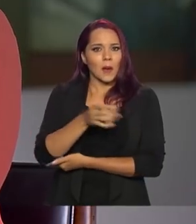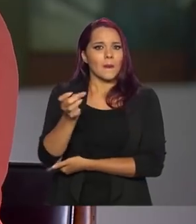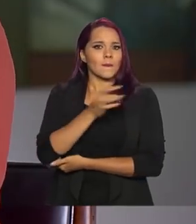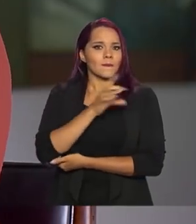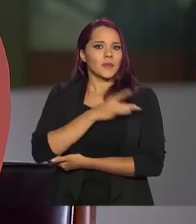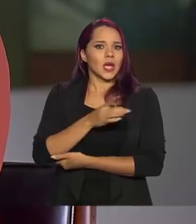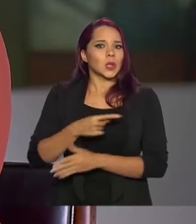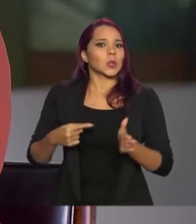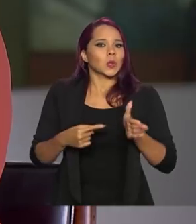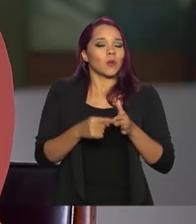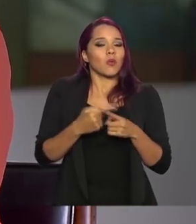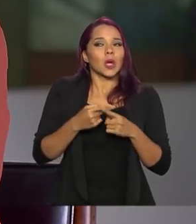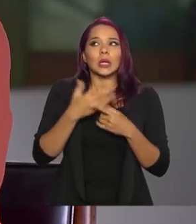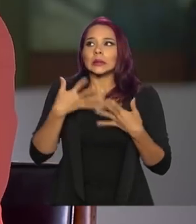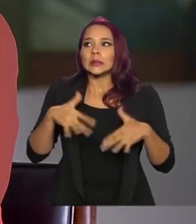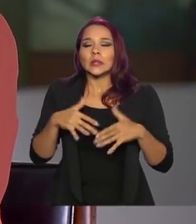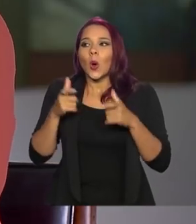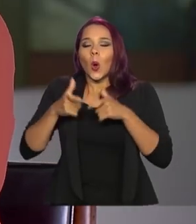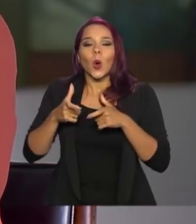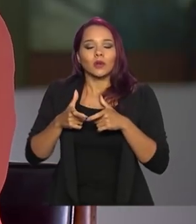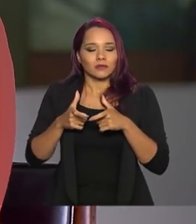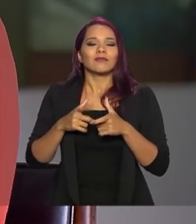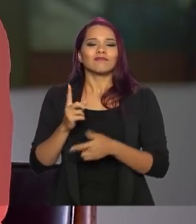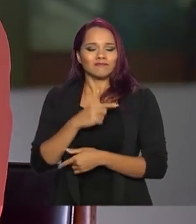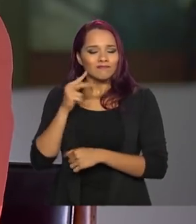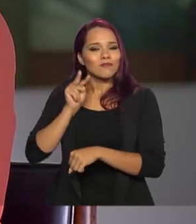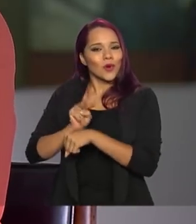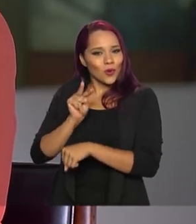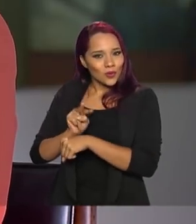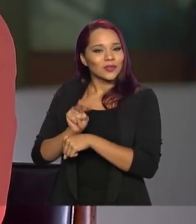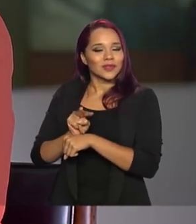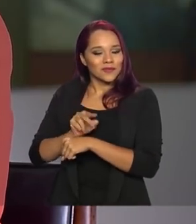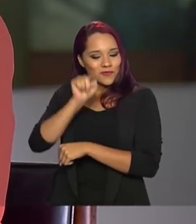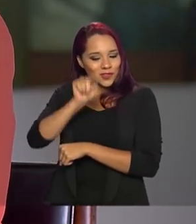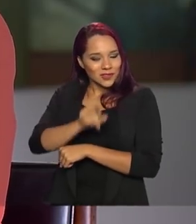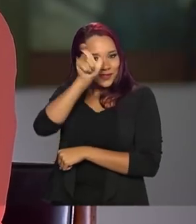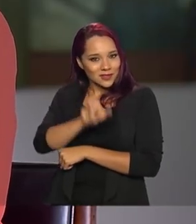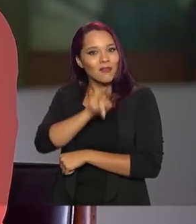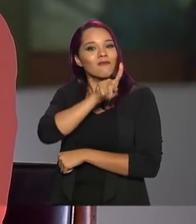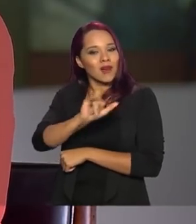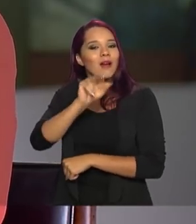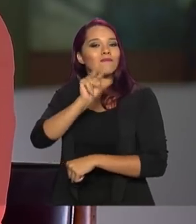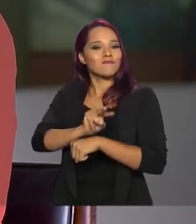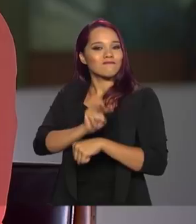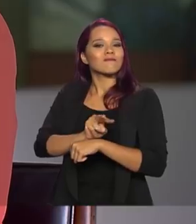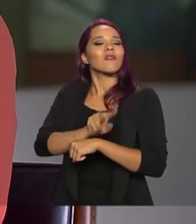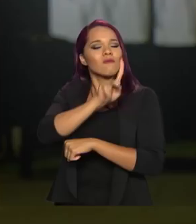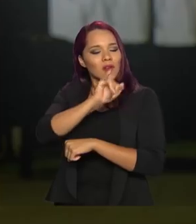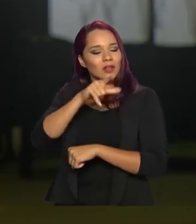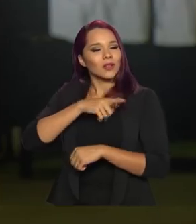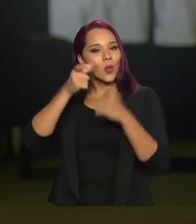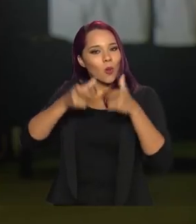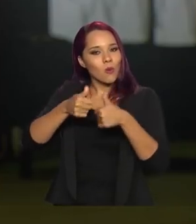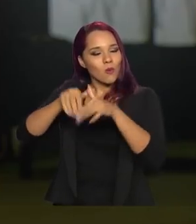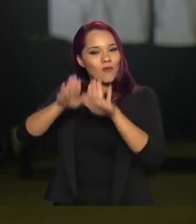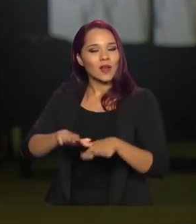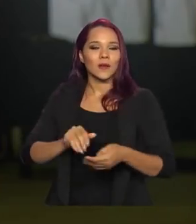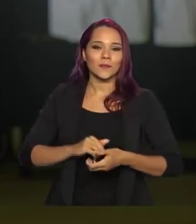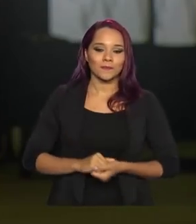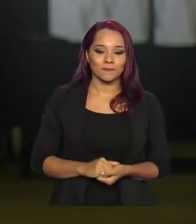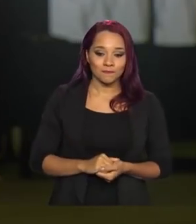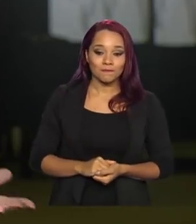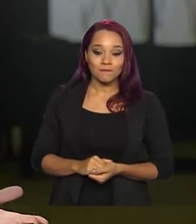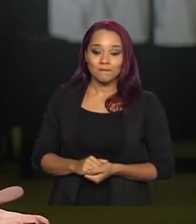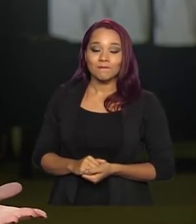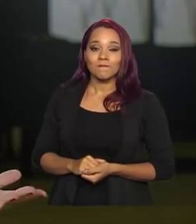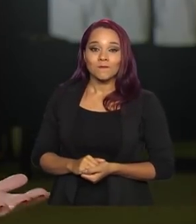denunciar porque você não tem para onde ir, nós vamos te proteger, você vai ser protegida, você vai ter um lugar para ficar. A senhora demonstrou